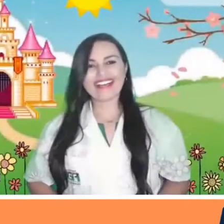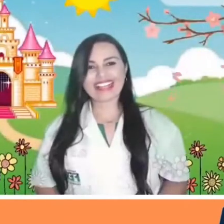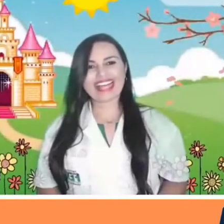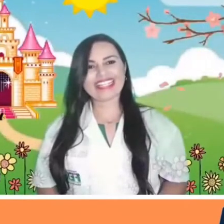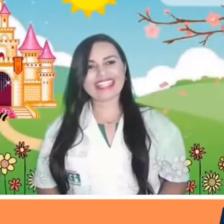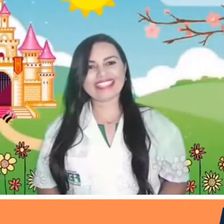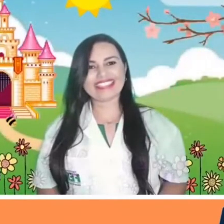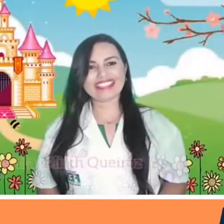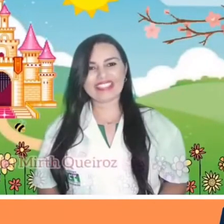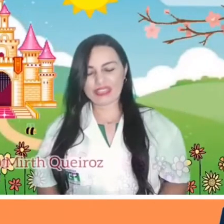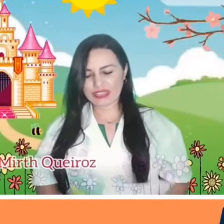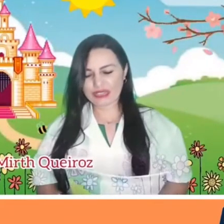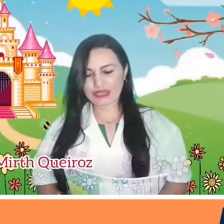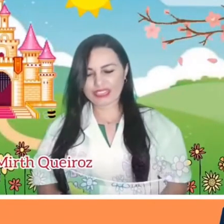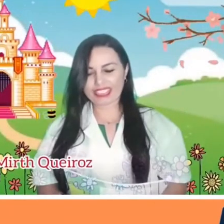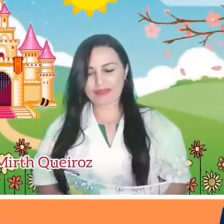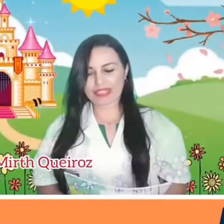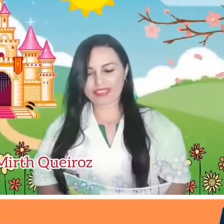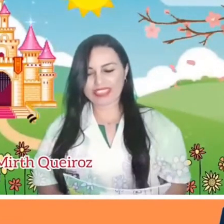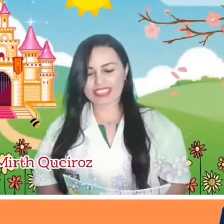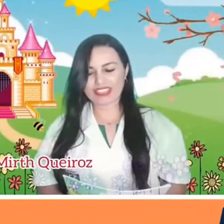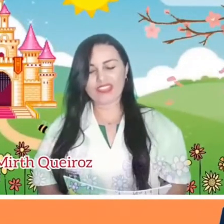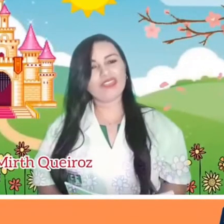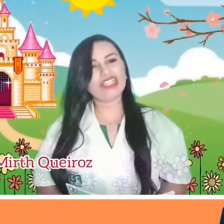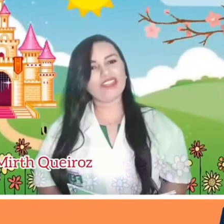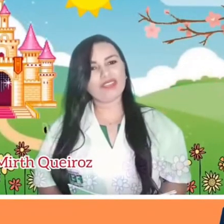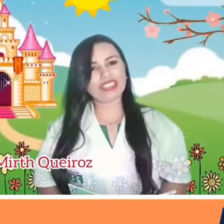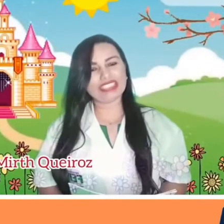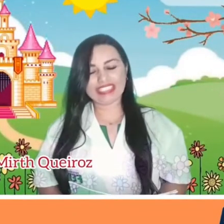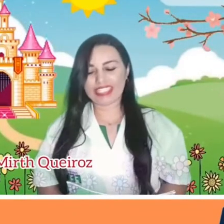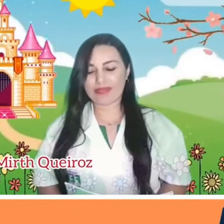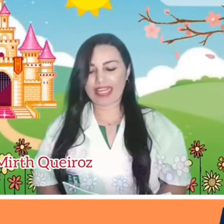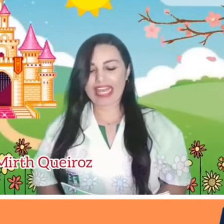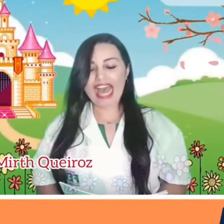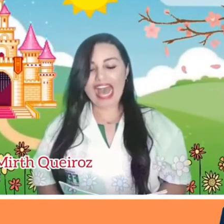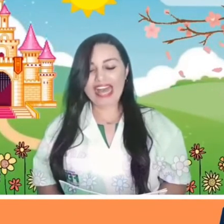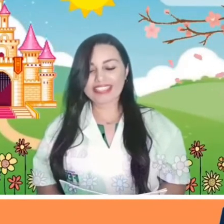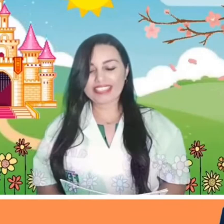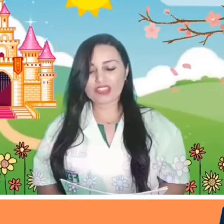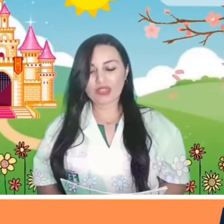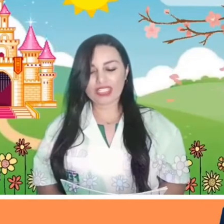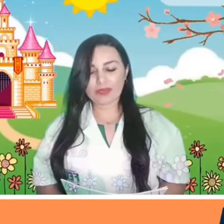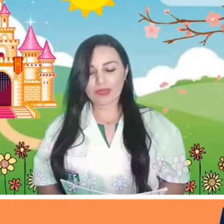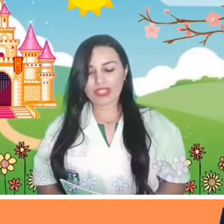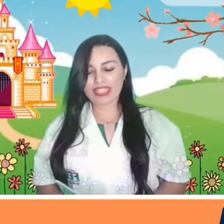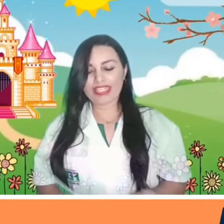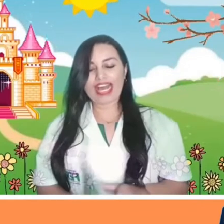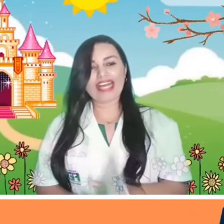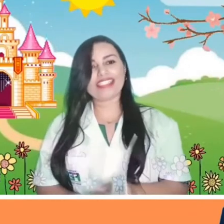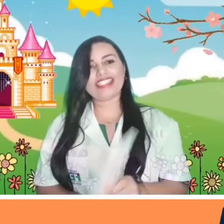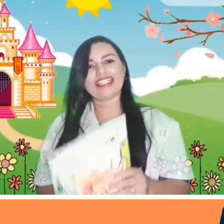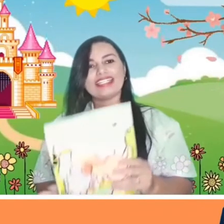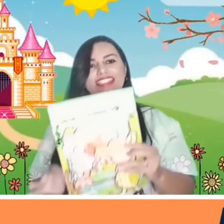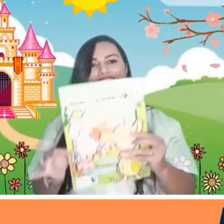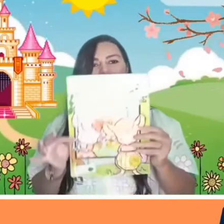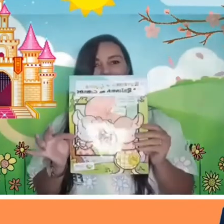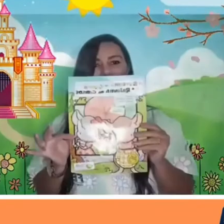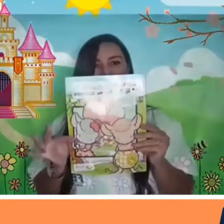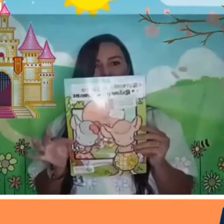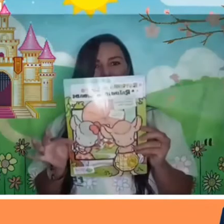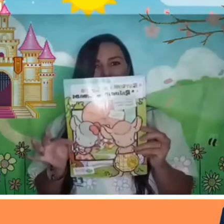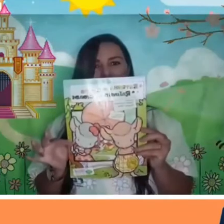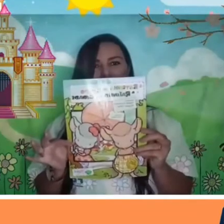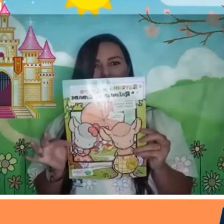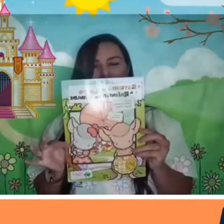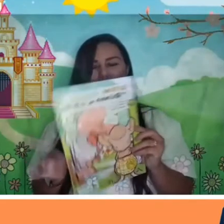Olá, Hoje eu trouxe aqui para vocês um livro que se chama A Ratinha do Campo e a Ratinha da Cidade.